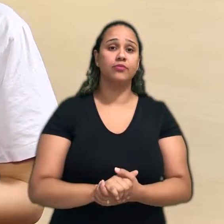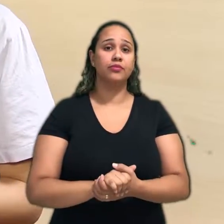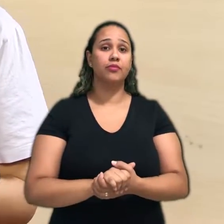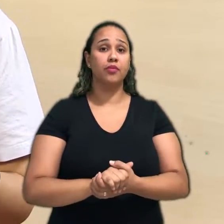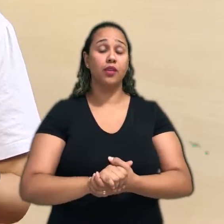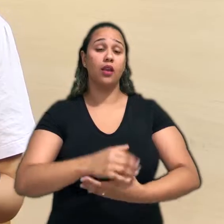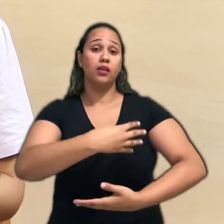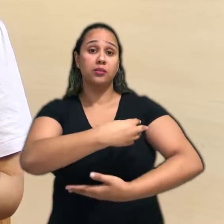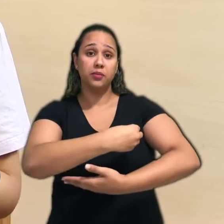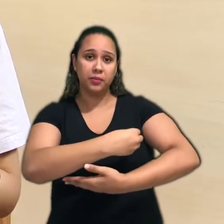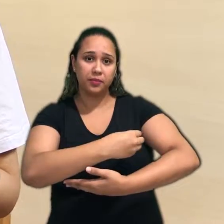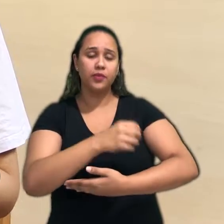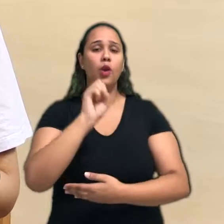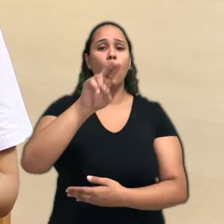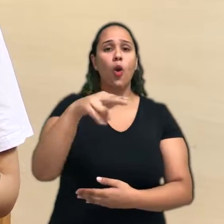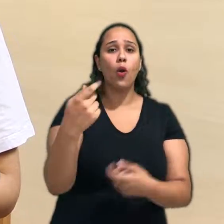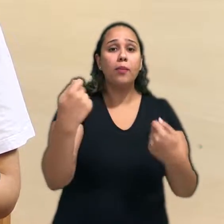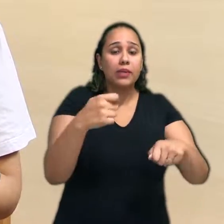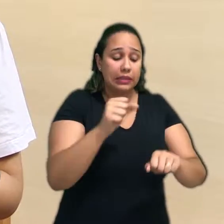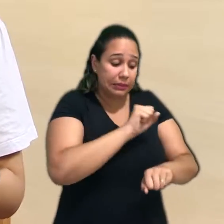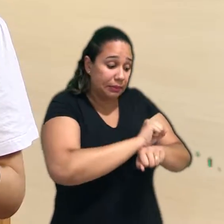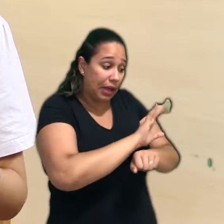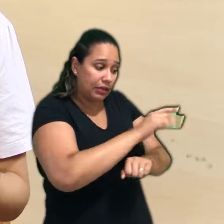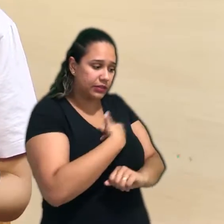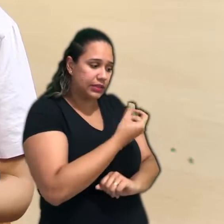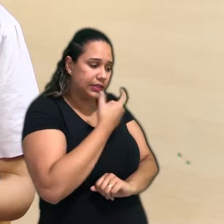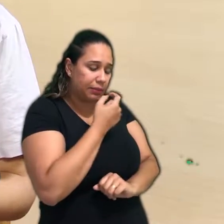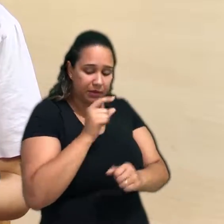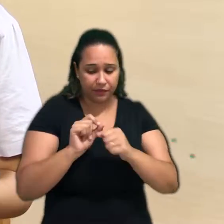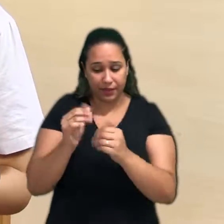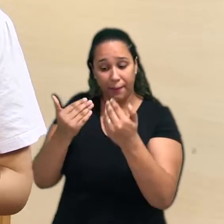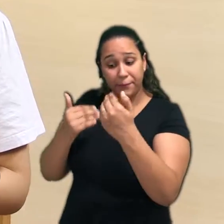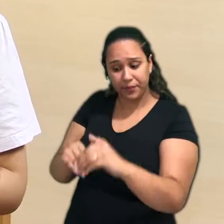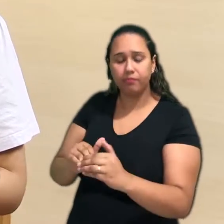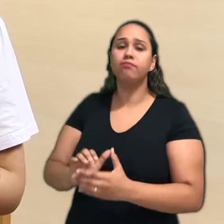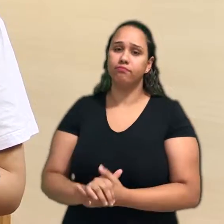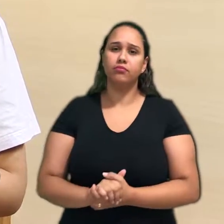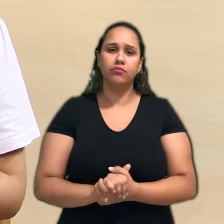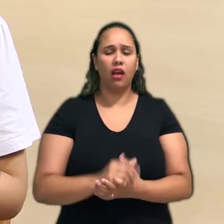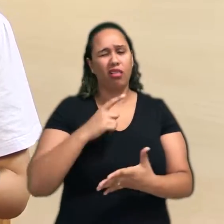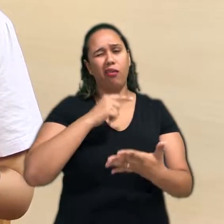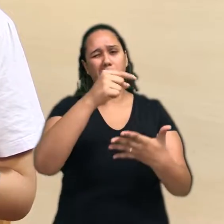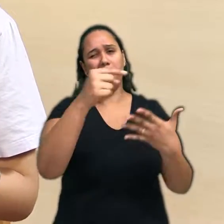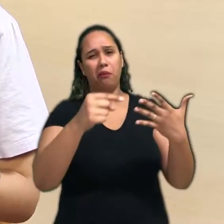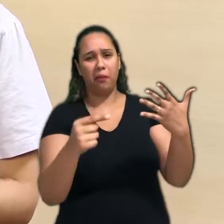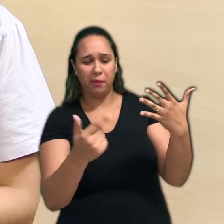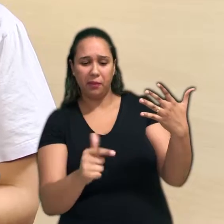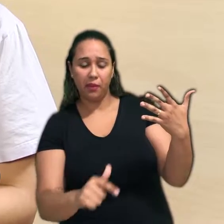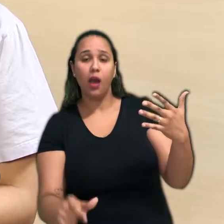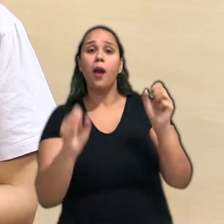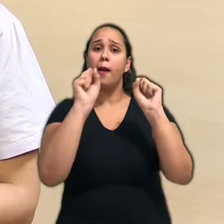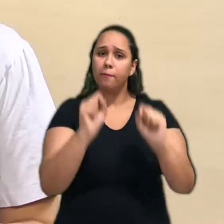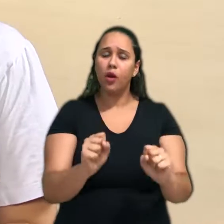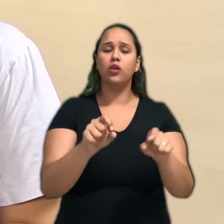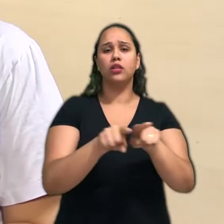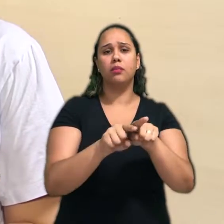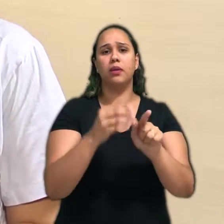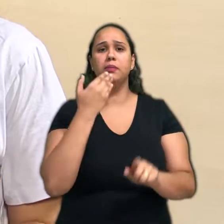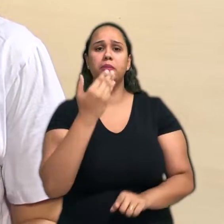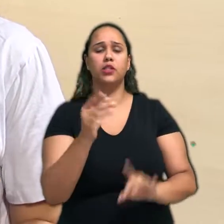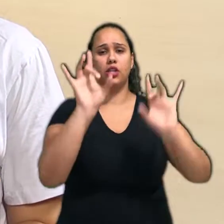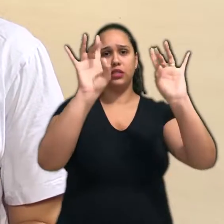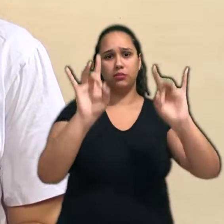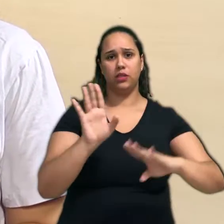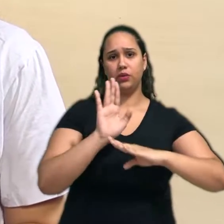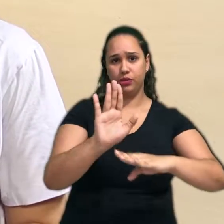precisam amamentar ou tomam algum medicamento contínuo, entre outros, podem fazer parte do nosso atendimento. Por exemplo,